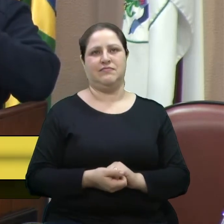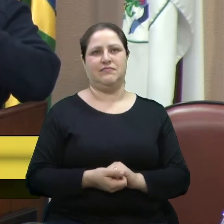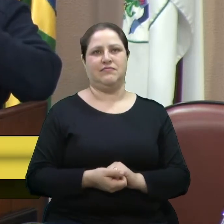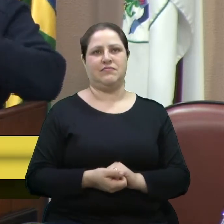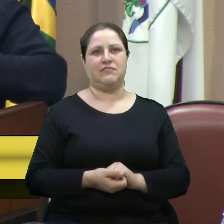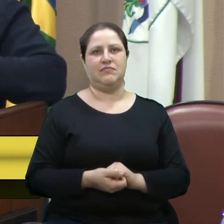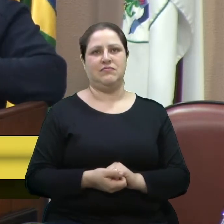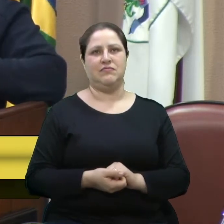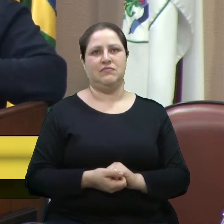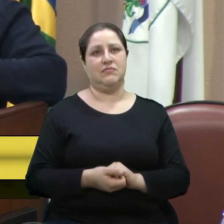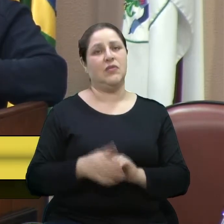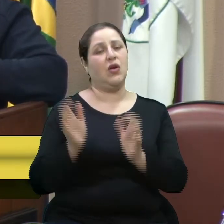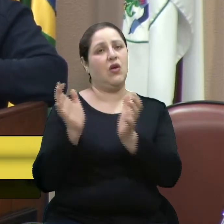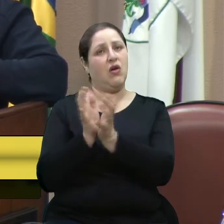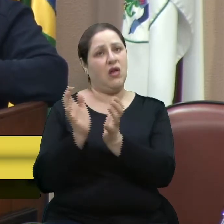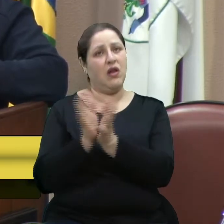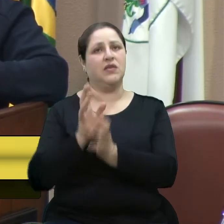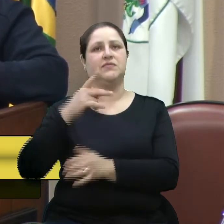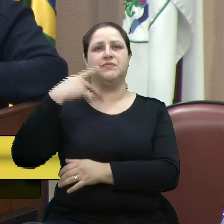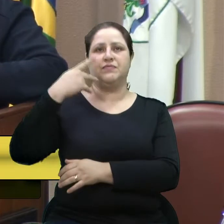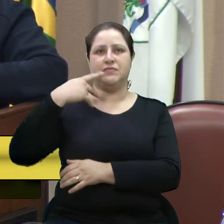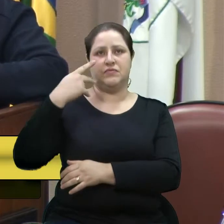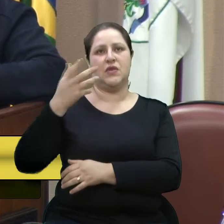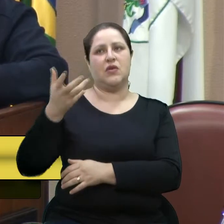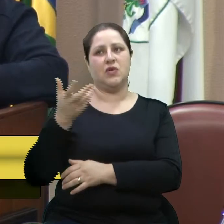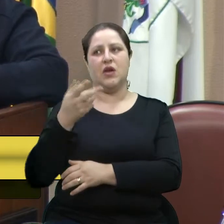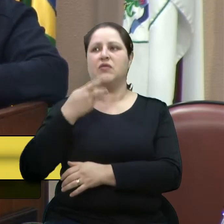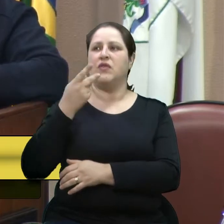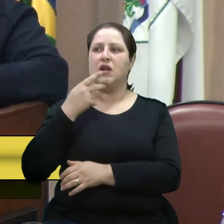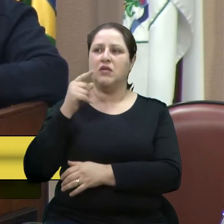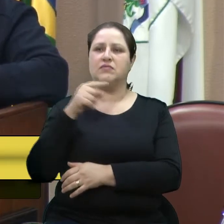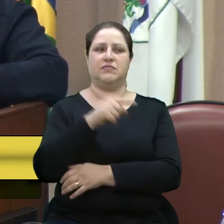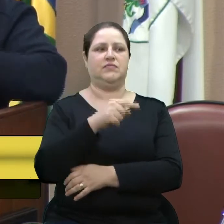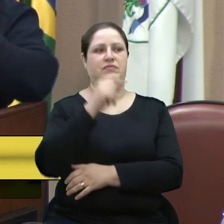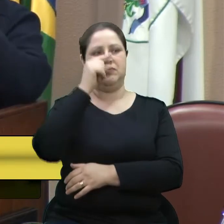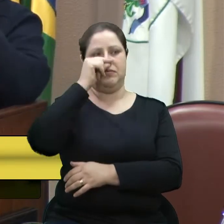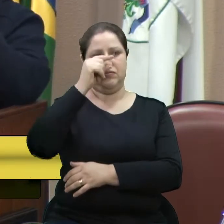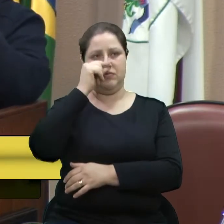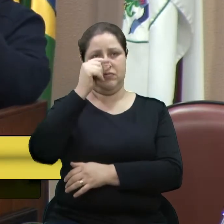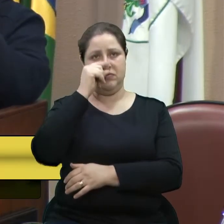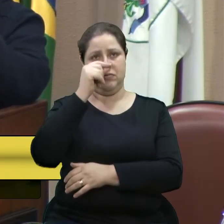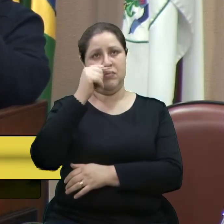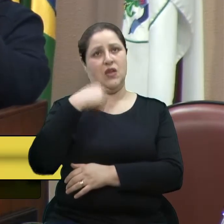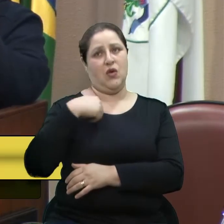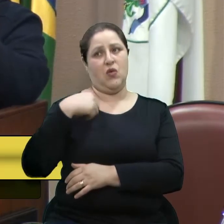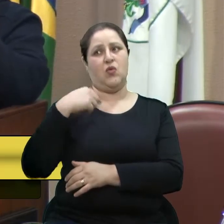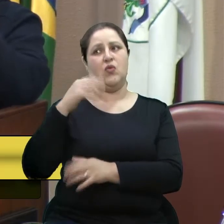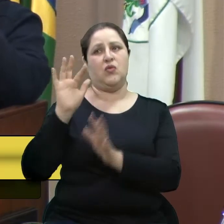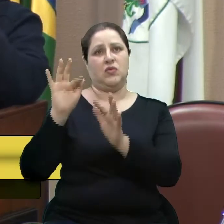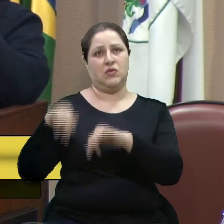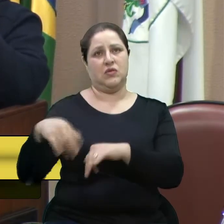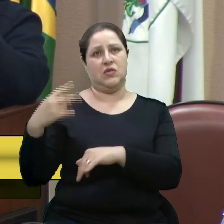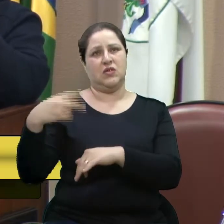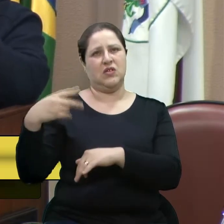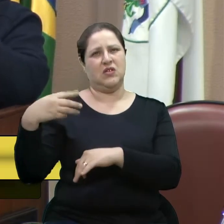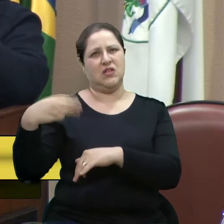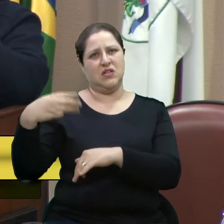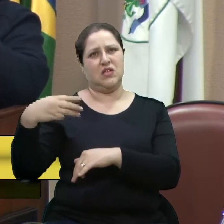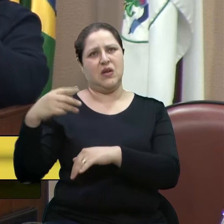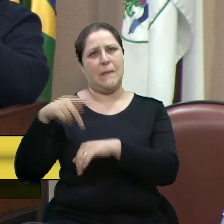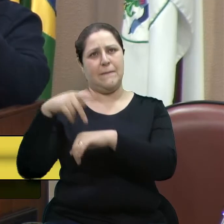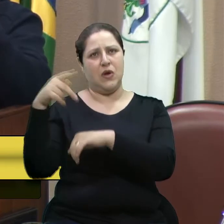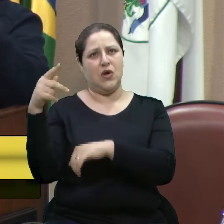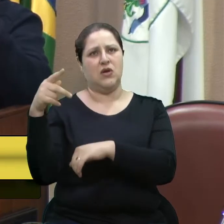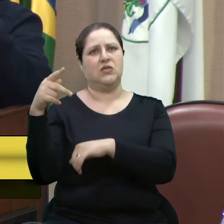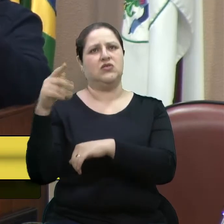Então, colegas vereadores, eu quero lhe dizer, vereador Fantinello, eu estou terminando a minha terceira graduação, pós-graduação,